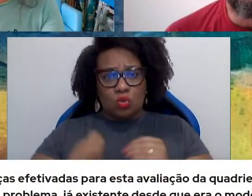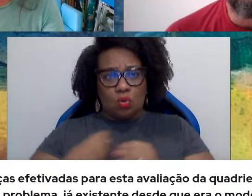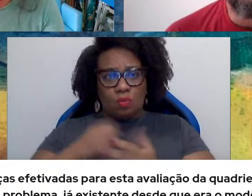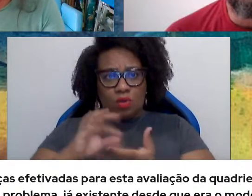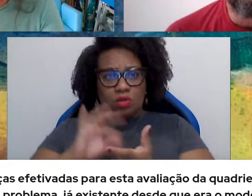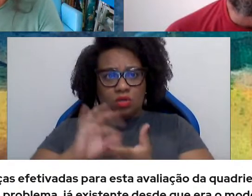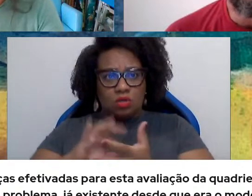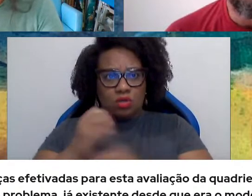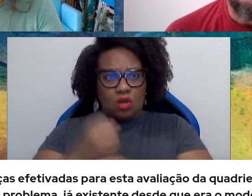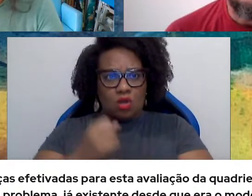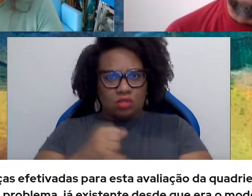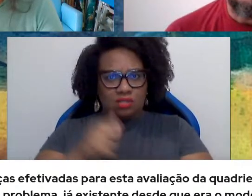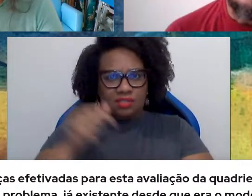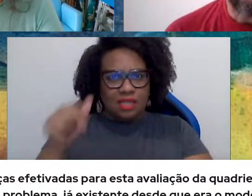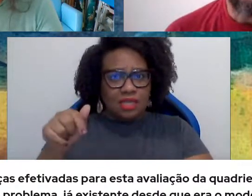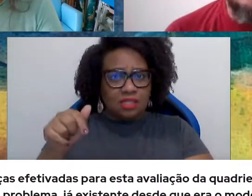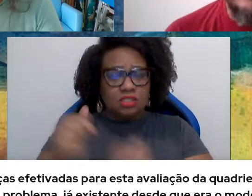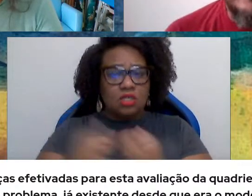bolsas, né?